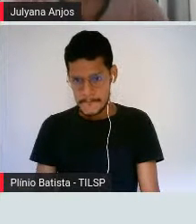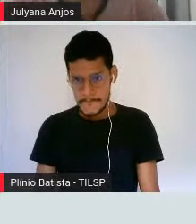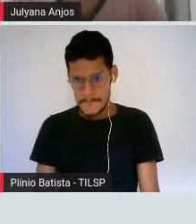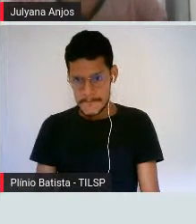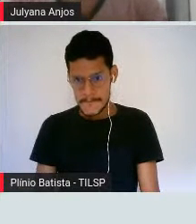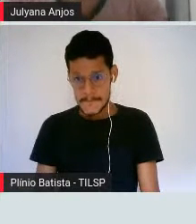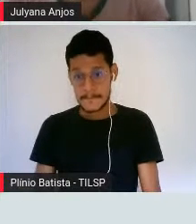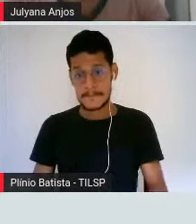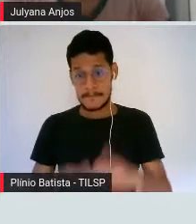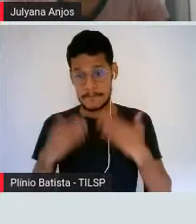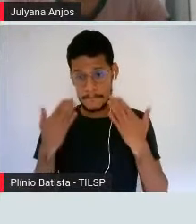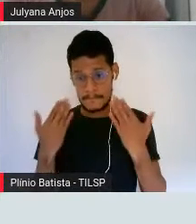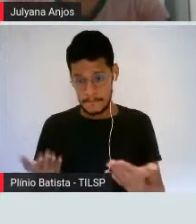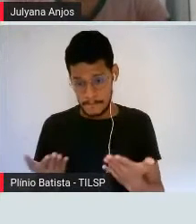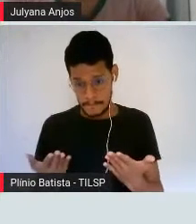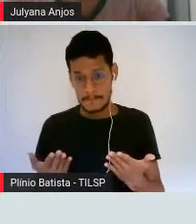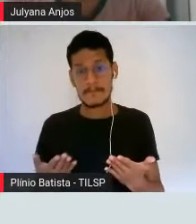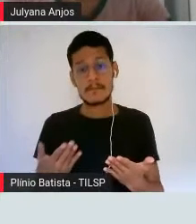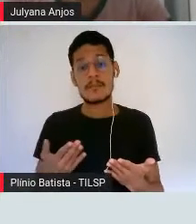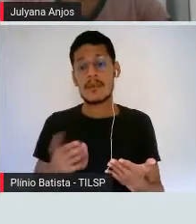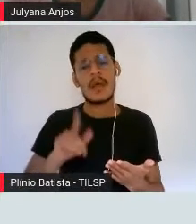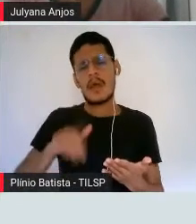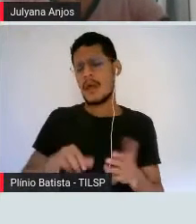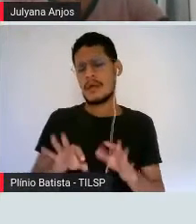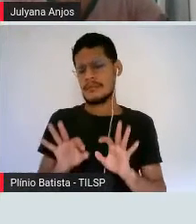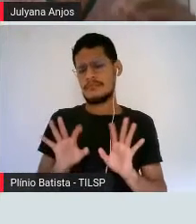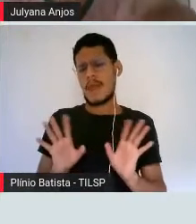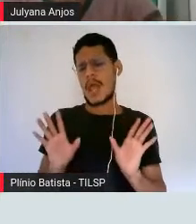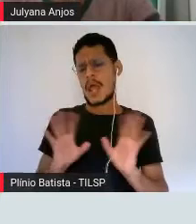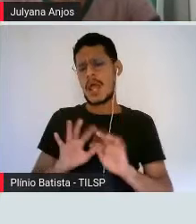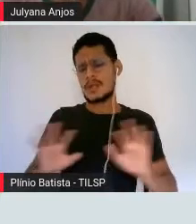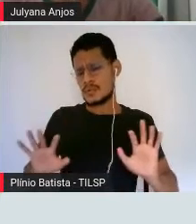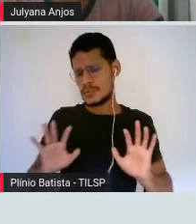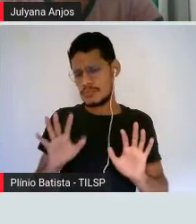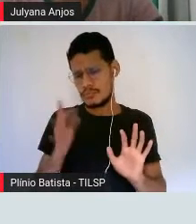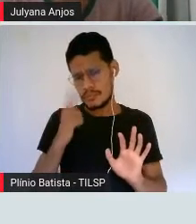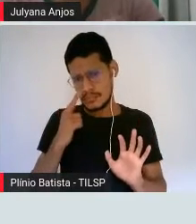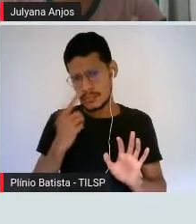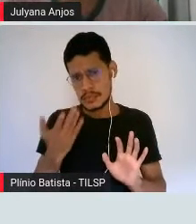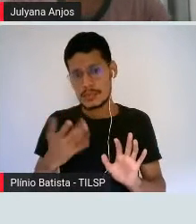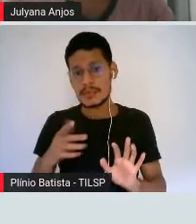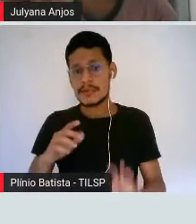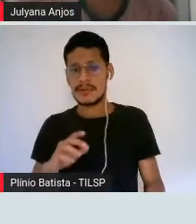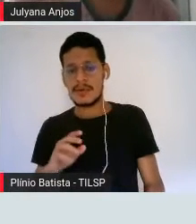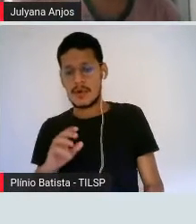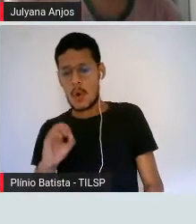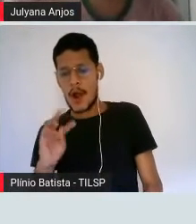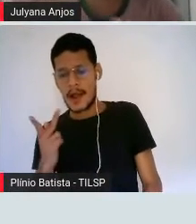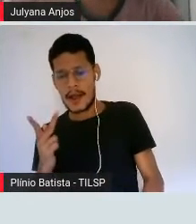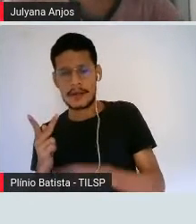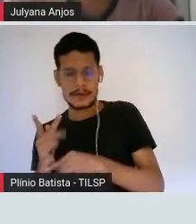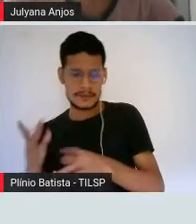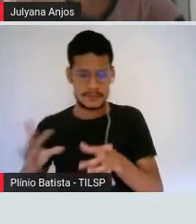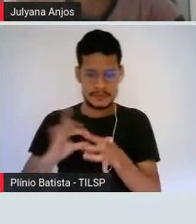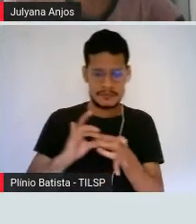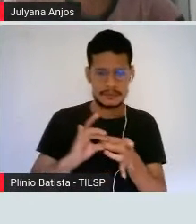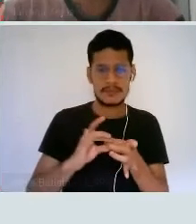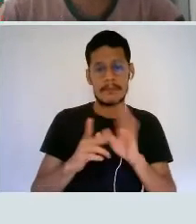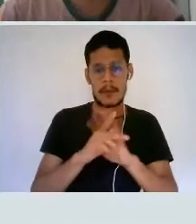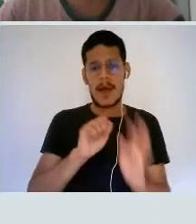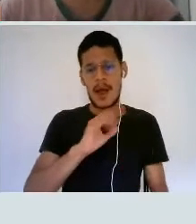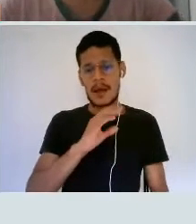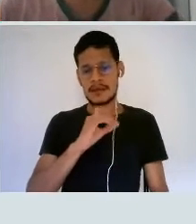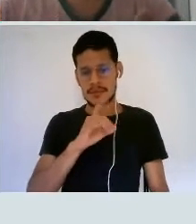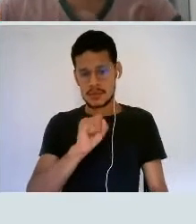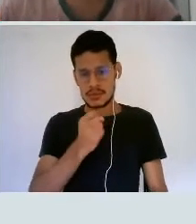Bom, e aí é basicamente isso. Essa associação, o OH, que é a minha hidroxila, ela permite a associação com os meus ácidos graxos,